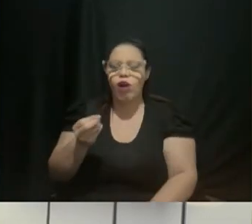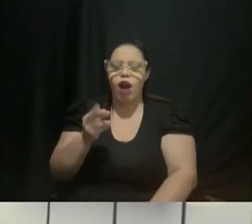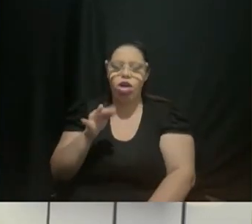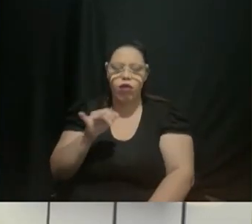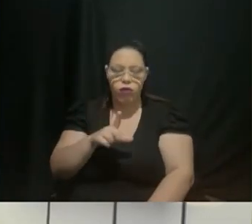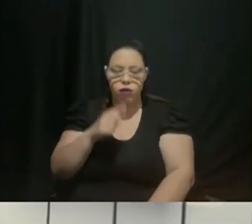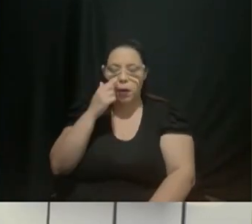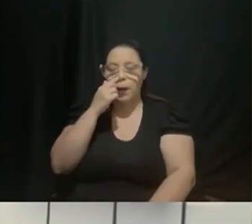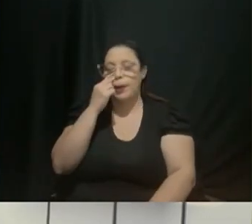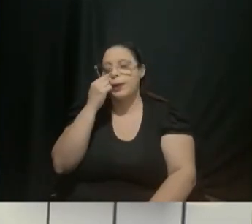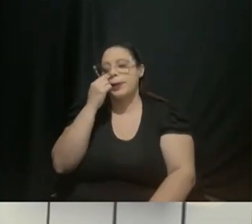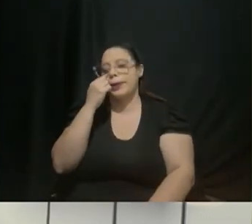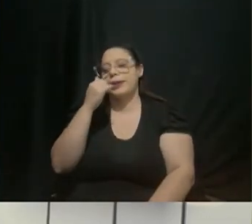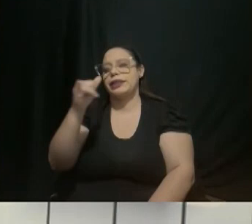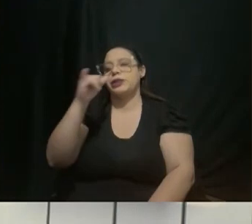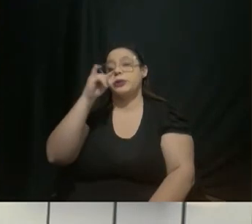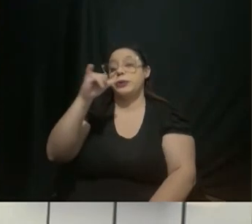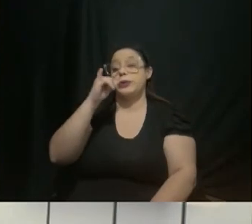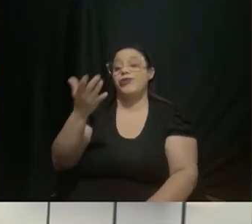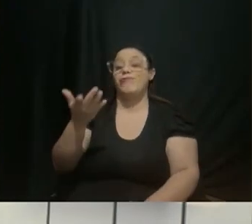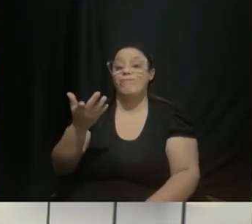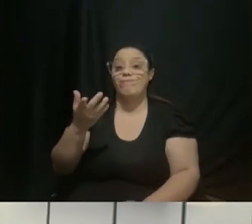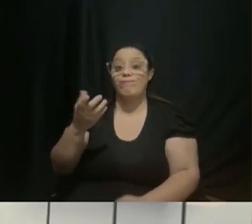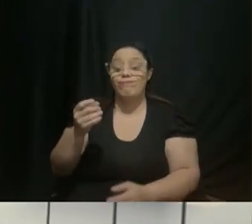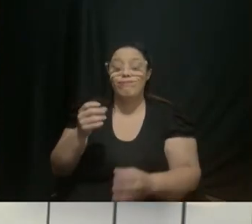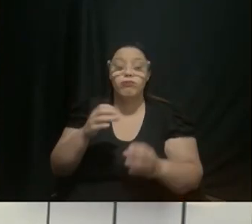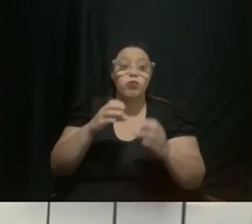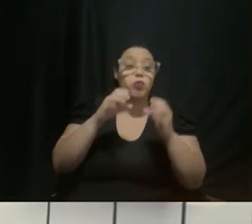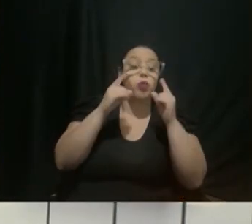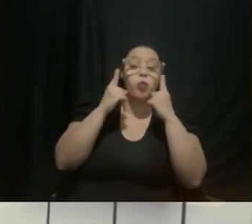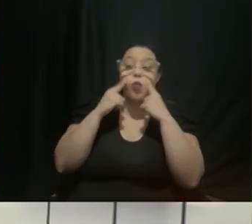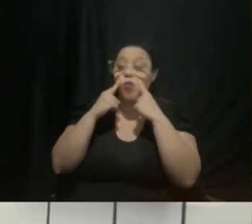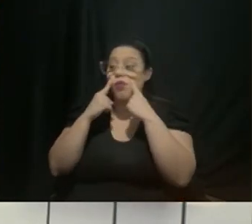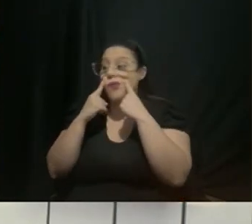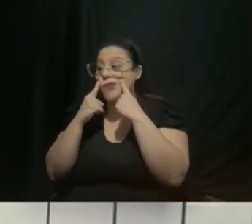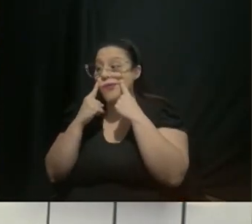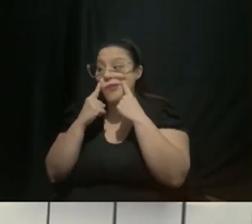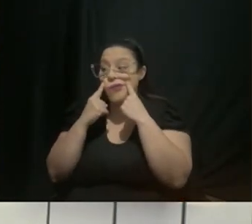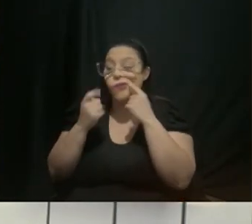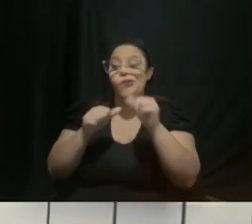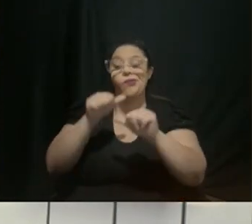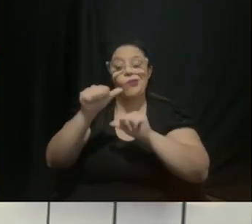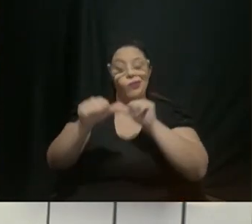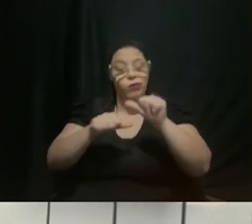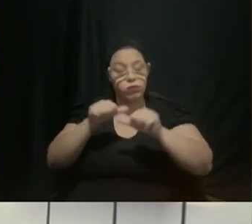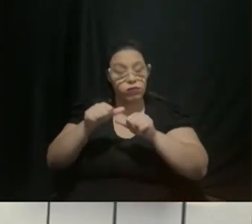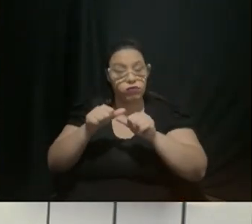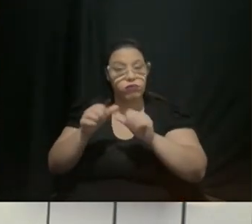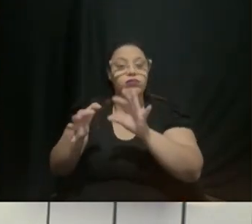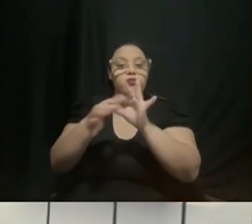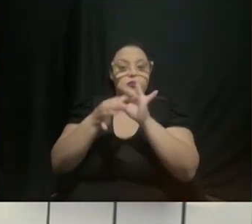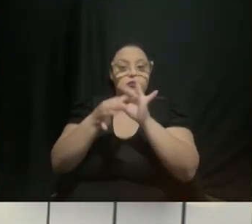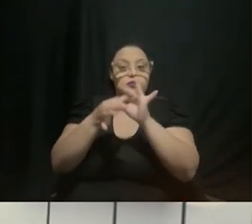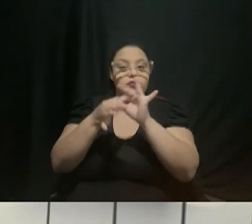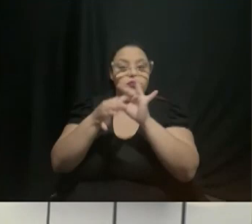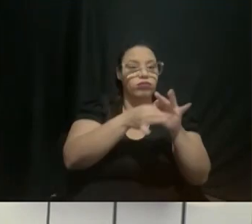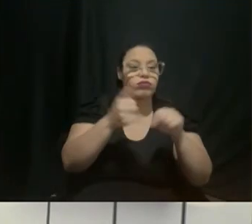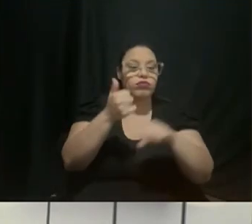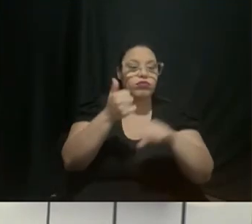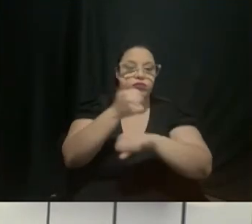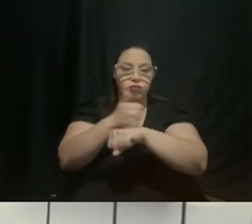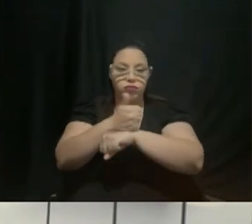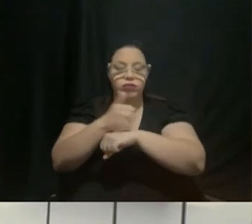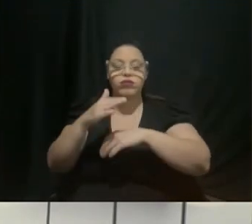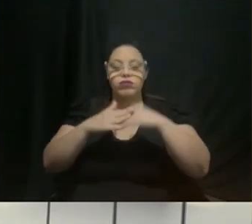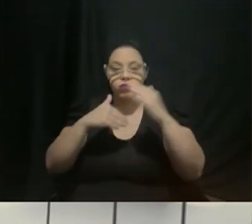o Observatório do Trânsito foi reformulado agregando diversos setores da sociedade para que as ações